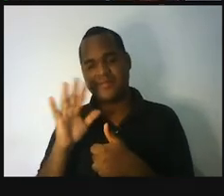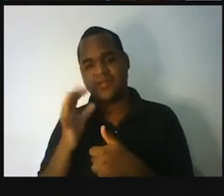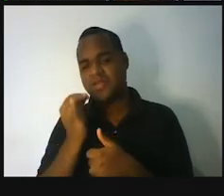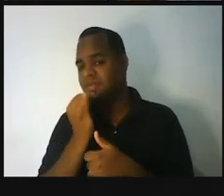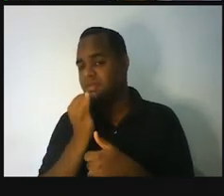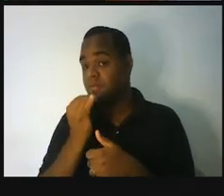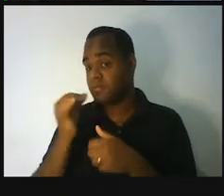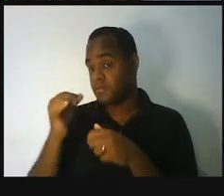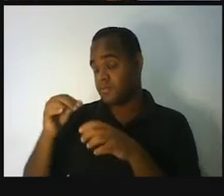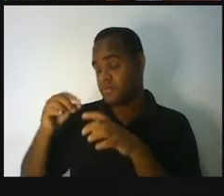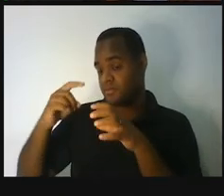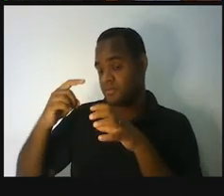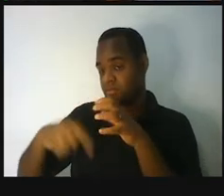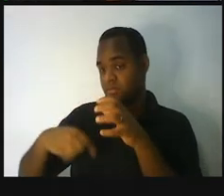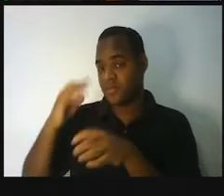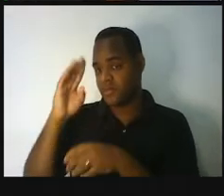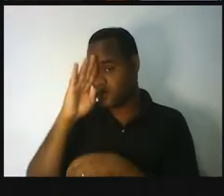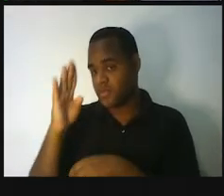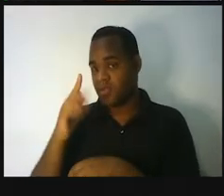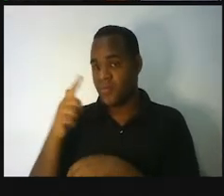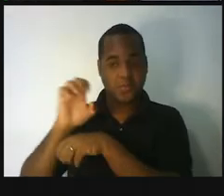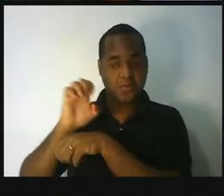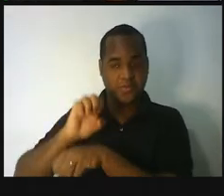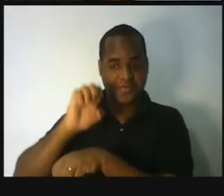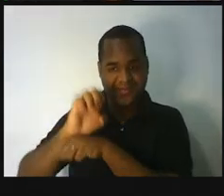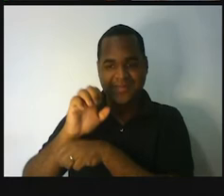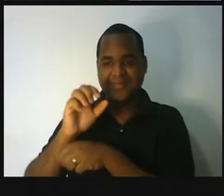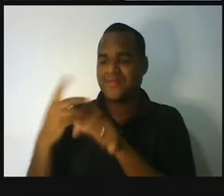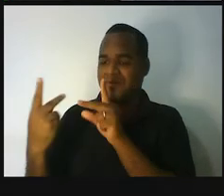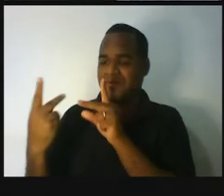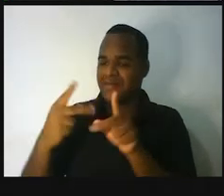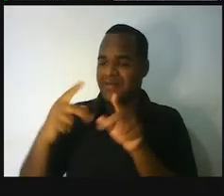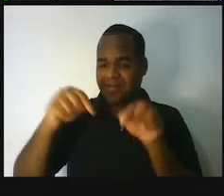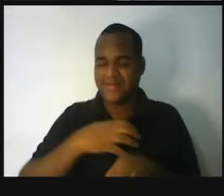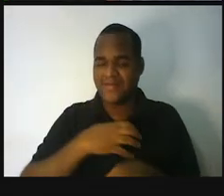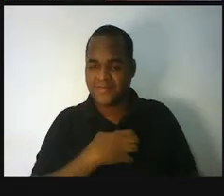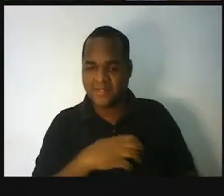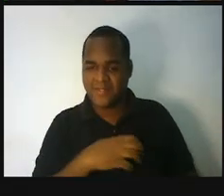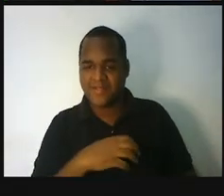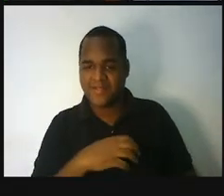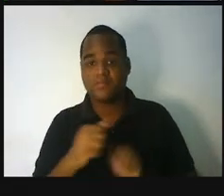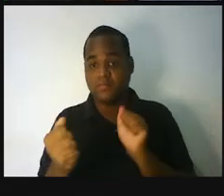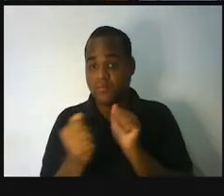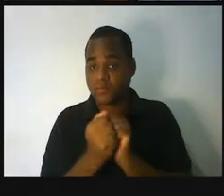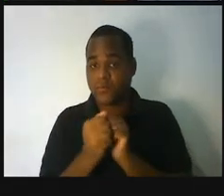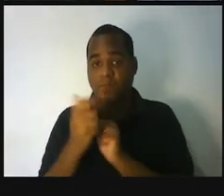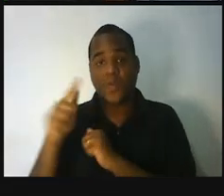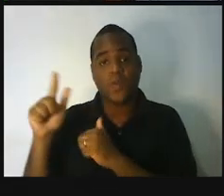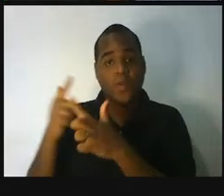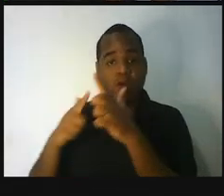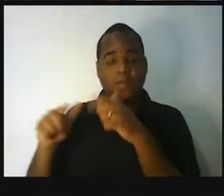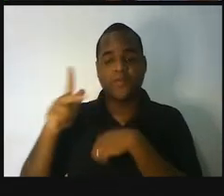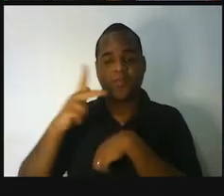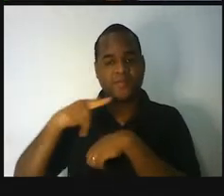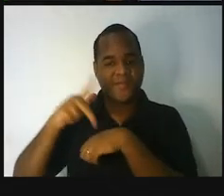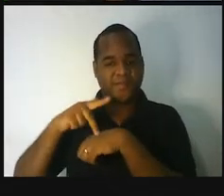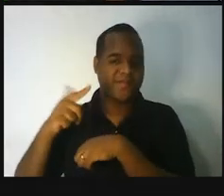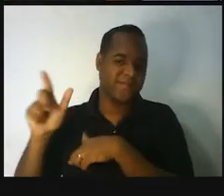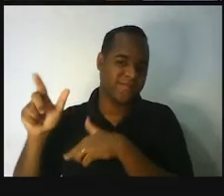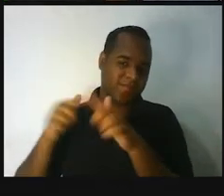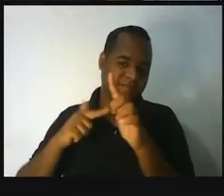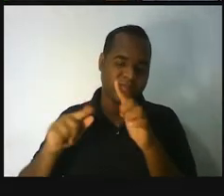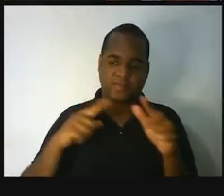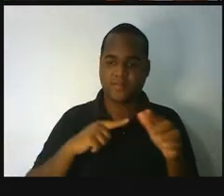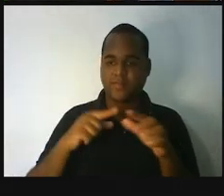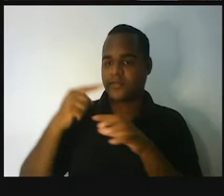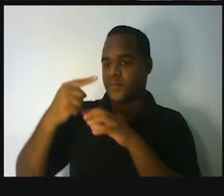outros estados, mas vieram visitar Bahia, junto com os que eram de outros países, dá o resultado